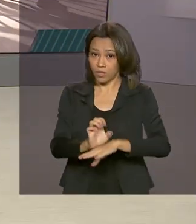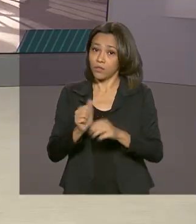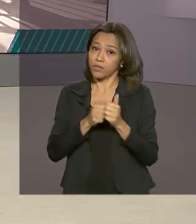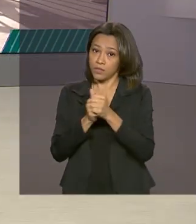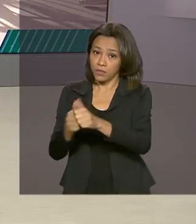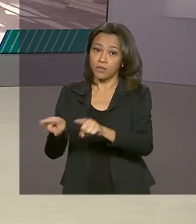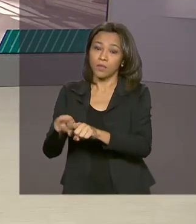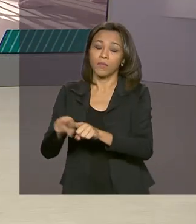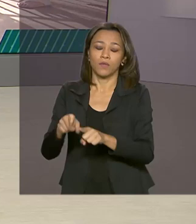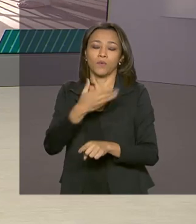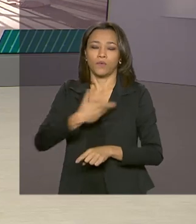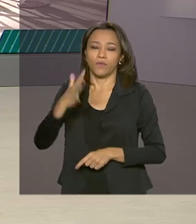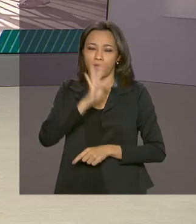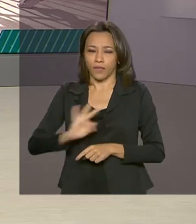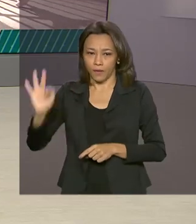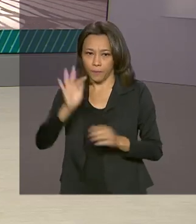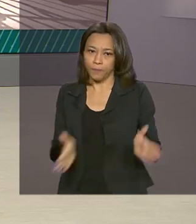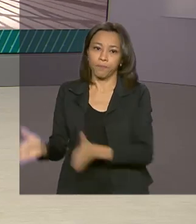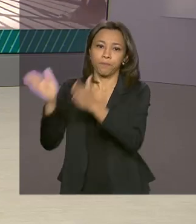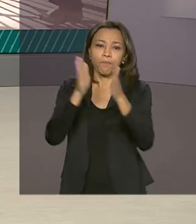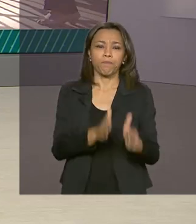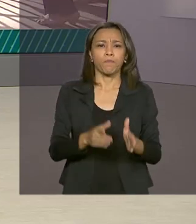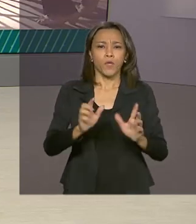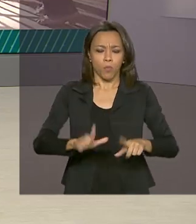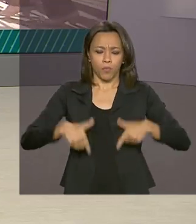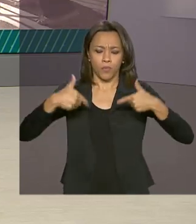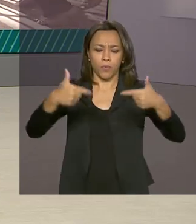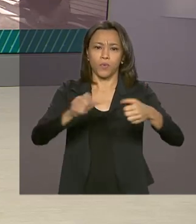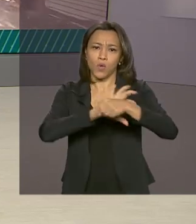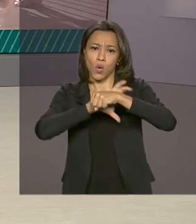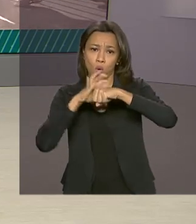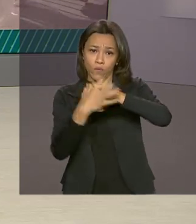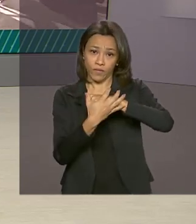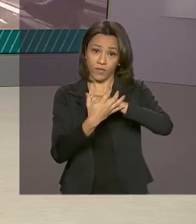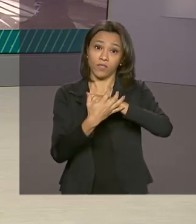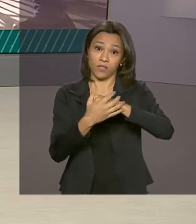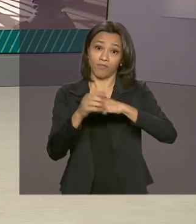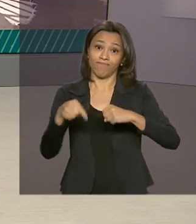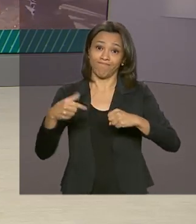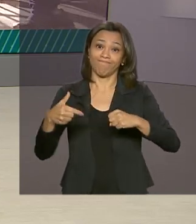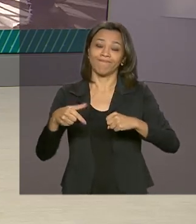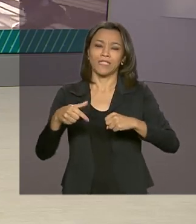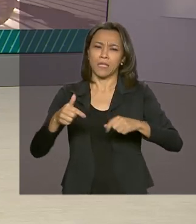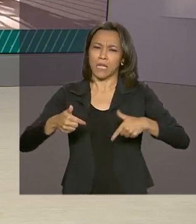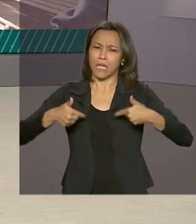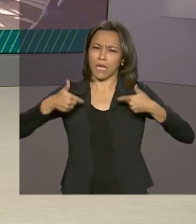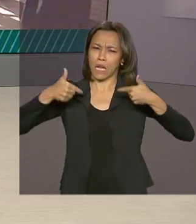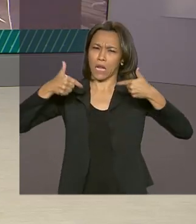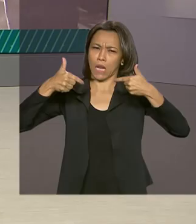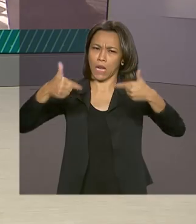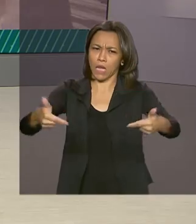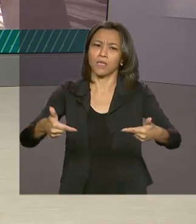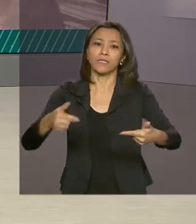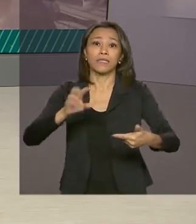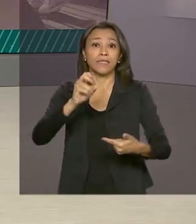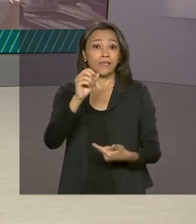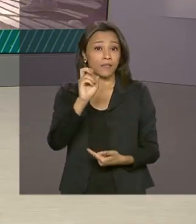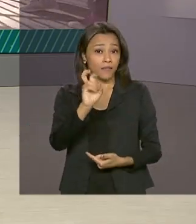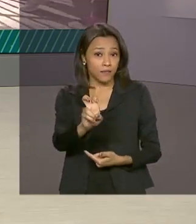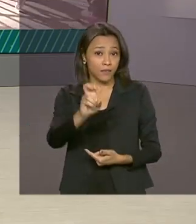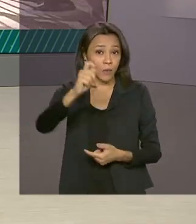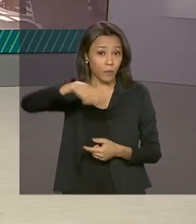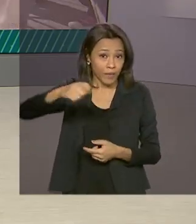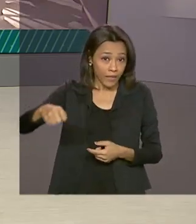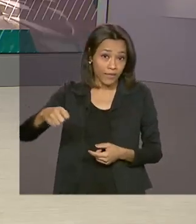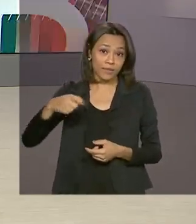A operação Covid-19 do Ministério da Defesa completa cinco meses de trabalho. Além das desinfecções de